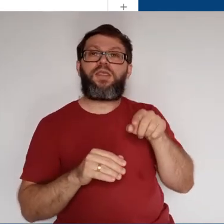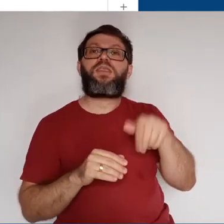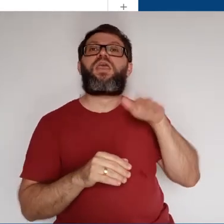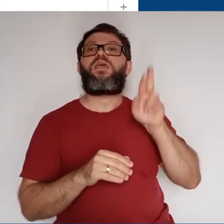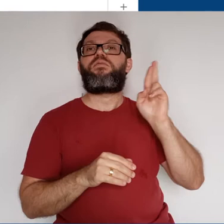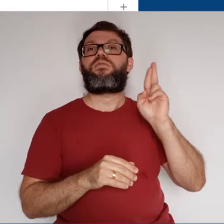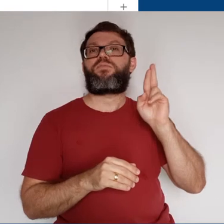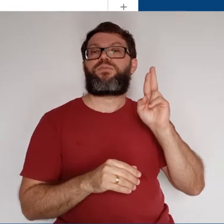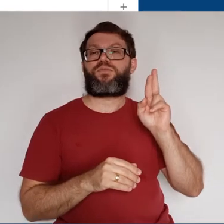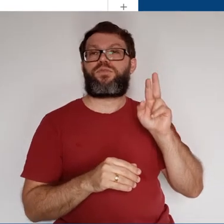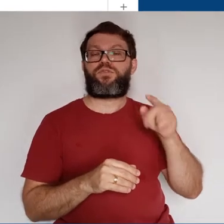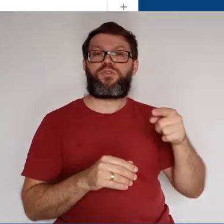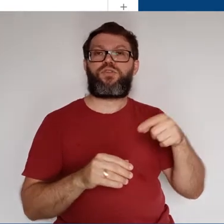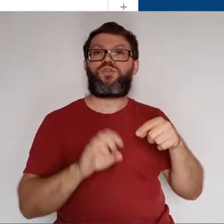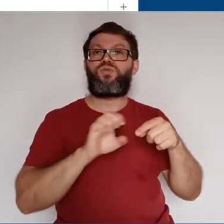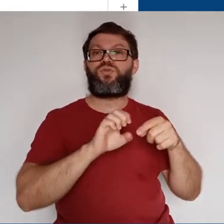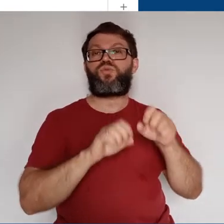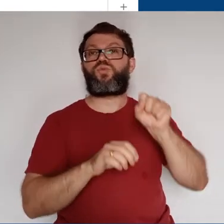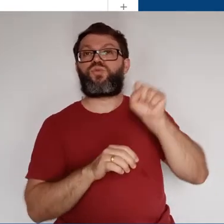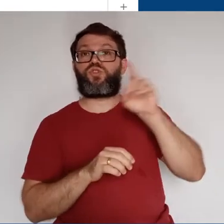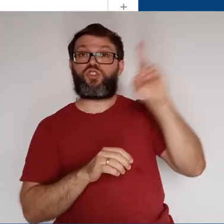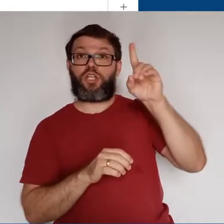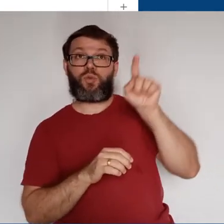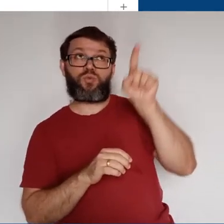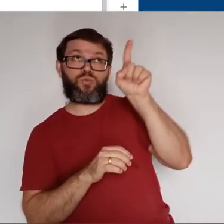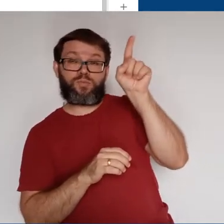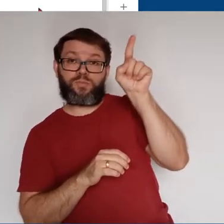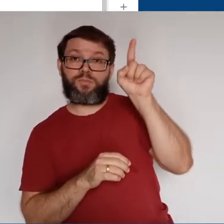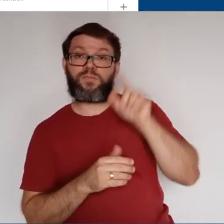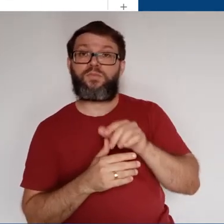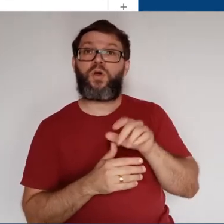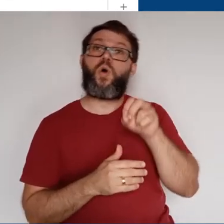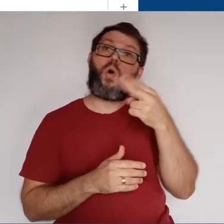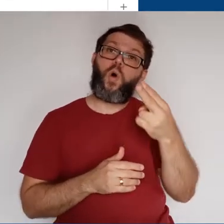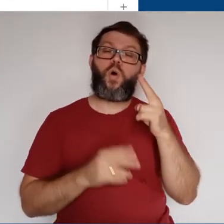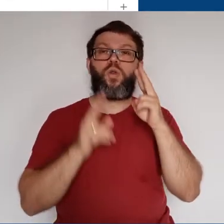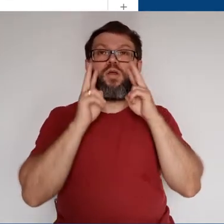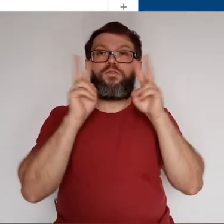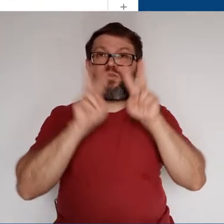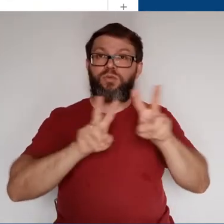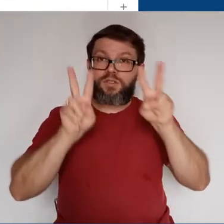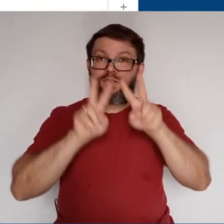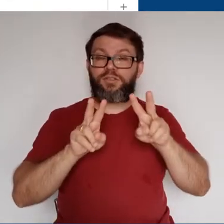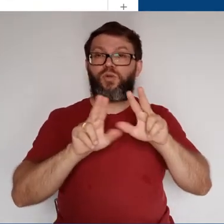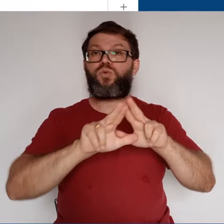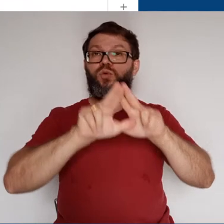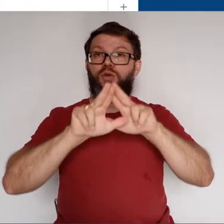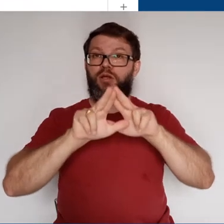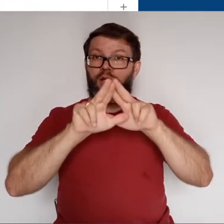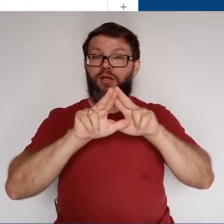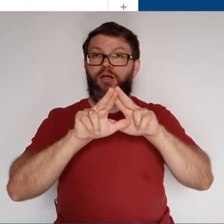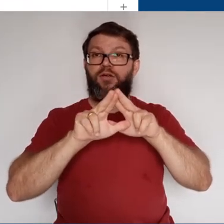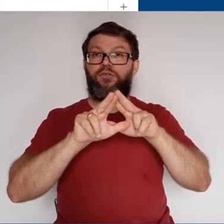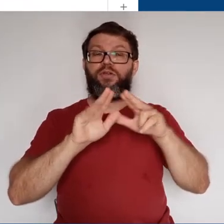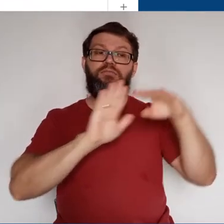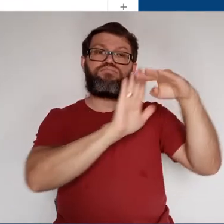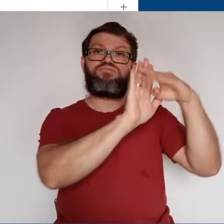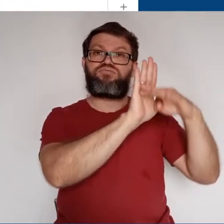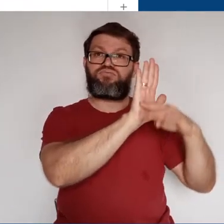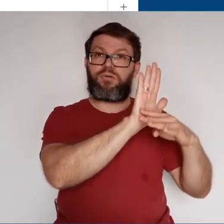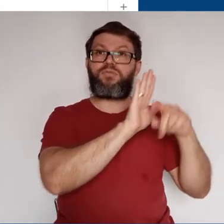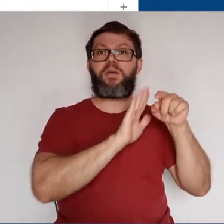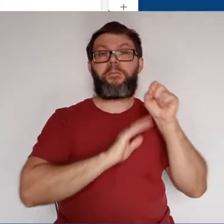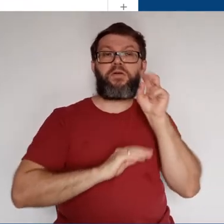barra de informações clicando no canto superior direito, ou quando o modo de visualização do Drive está em lista.